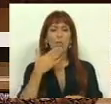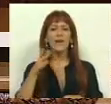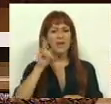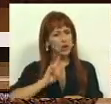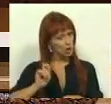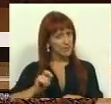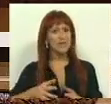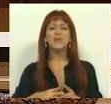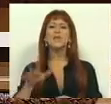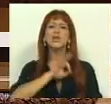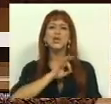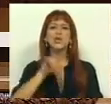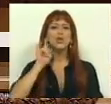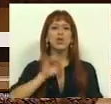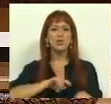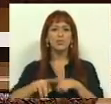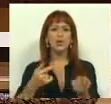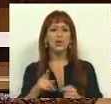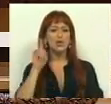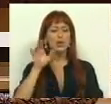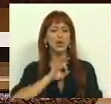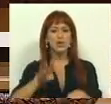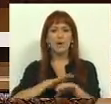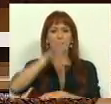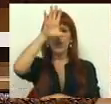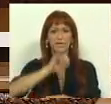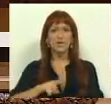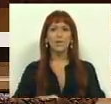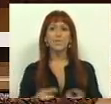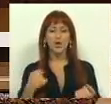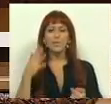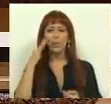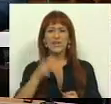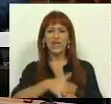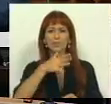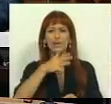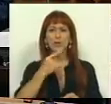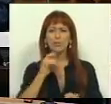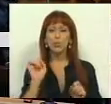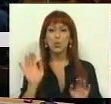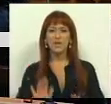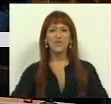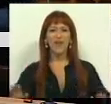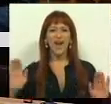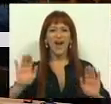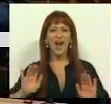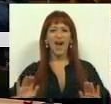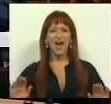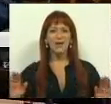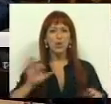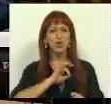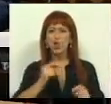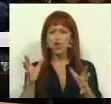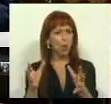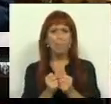Obrigado, Sr. Presidente, Srs. e Srs. Deputados, Srs. e Srs. Membros do Governo. Eu vou tentar explicar muito devagar. Os senhores não